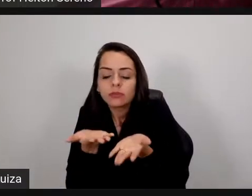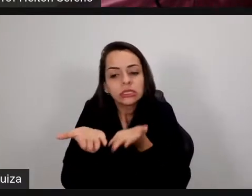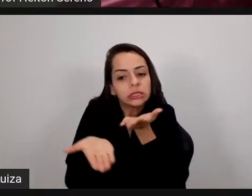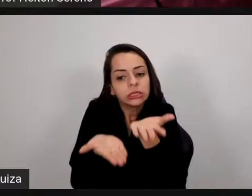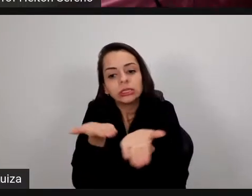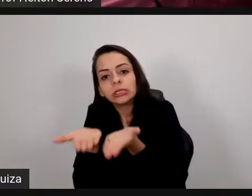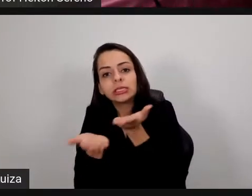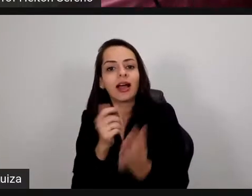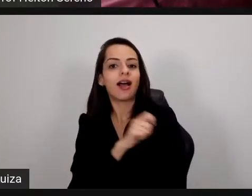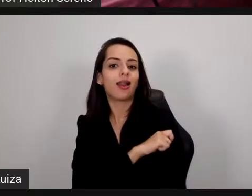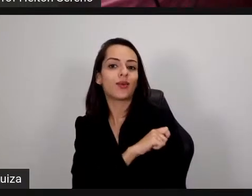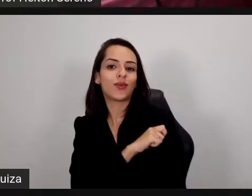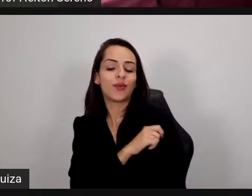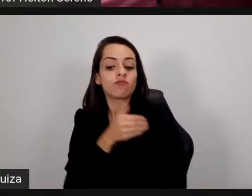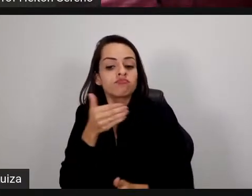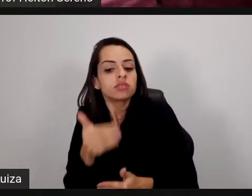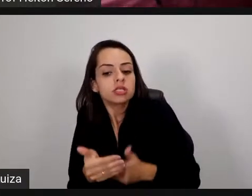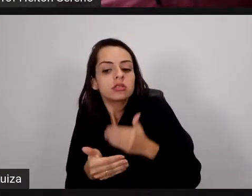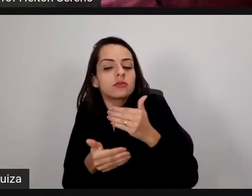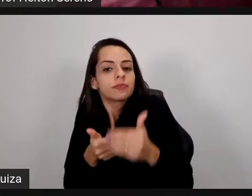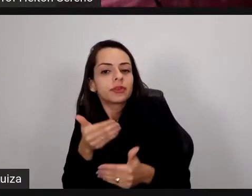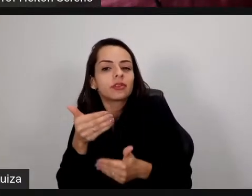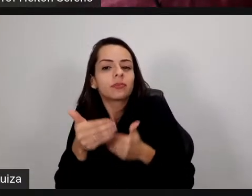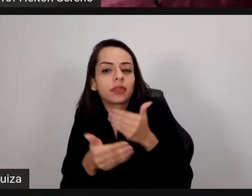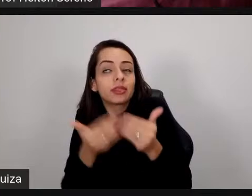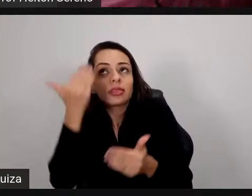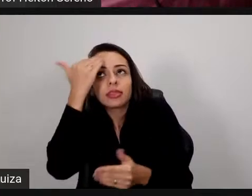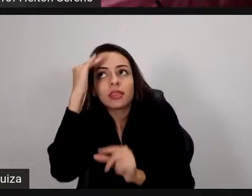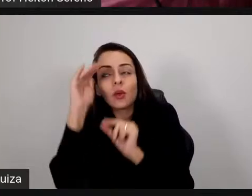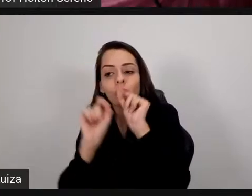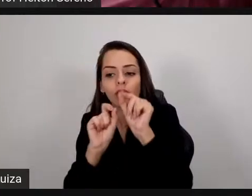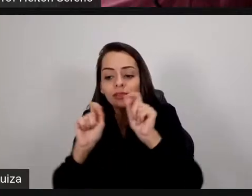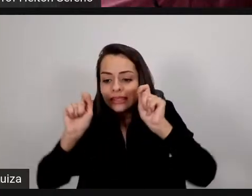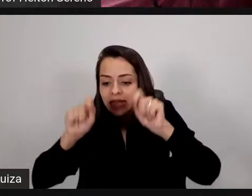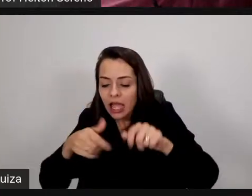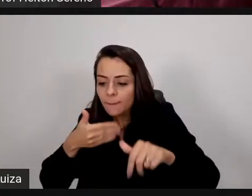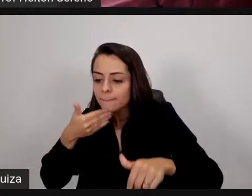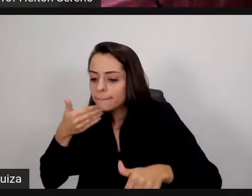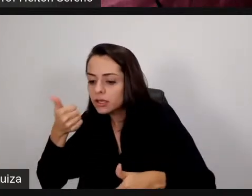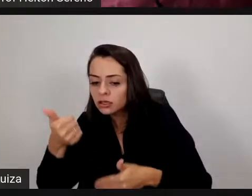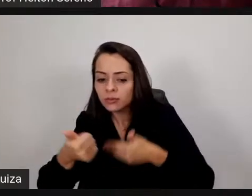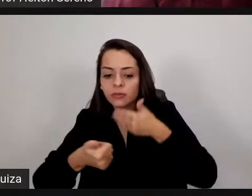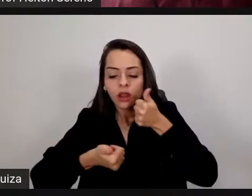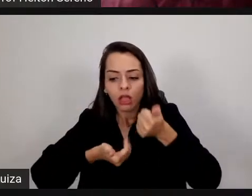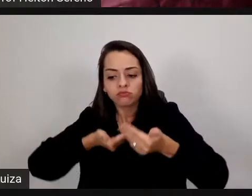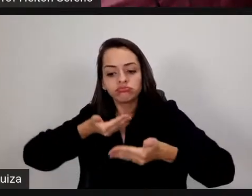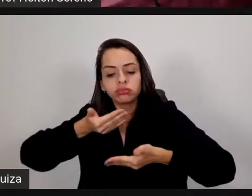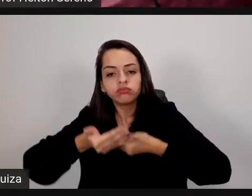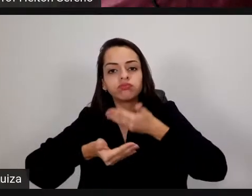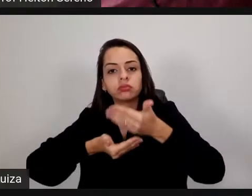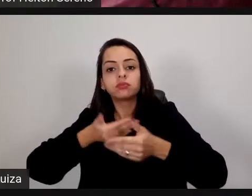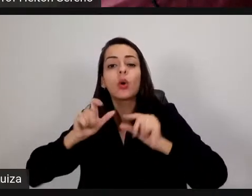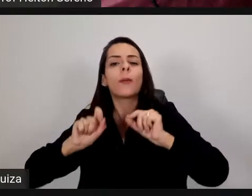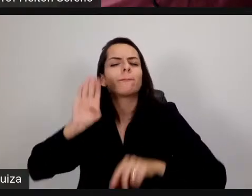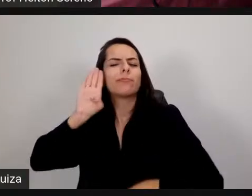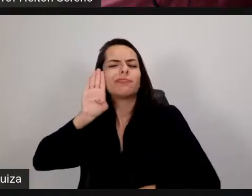principal a gente entender como nós podemos fazer melhor e principal pensar no aluno